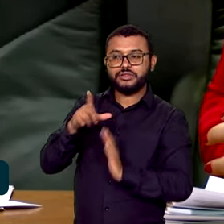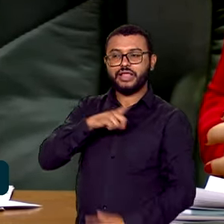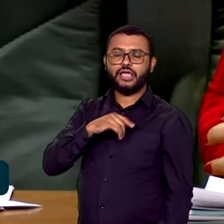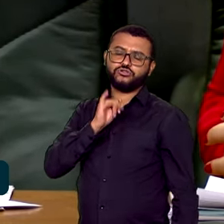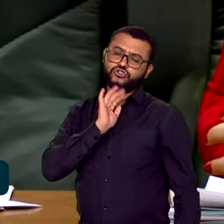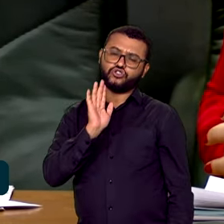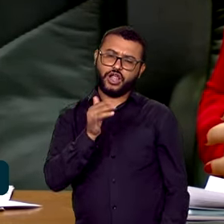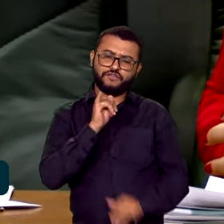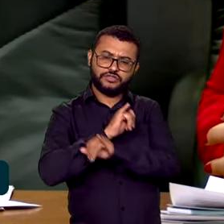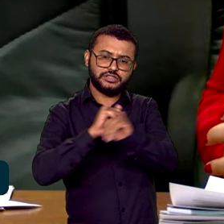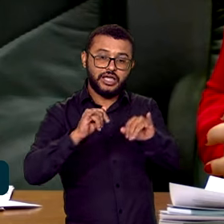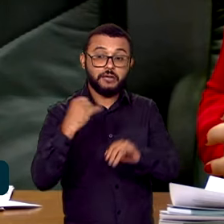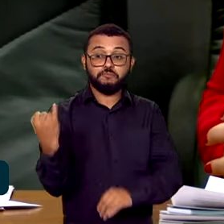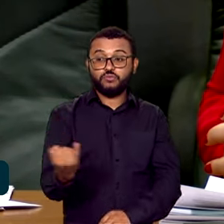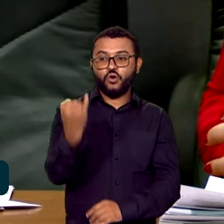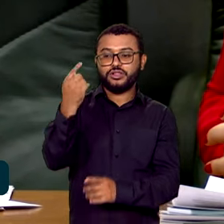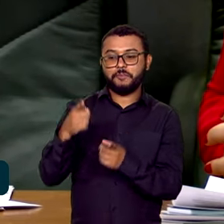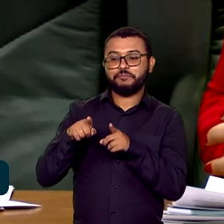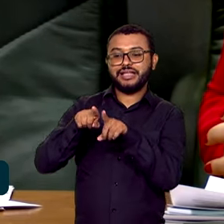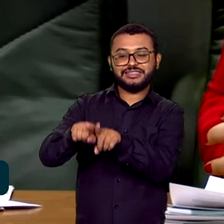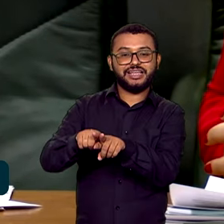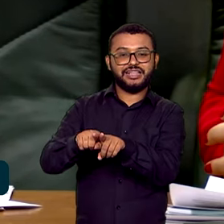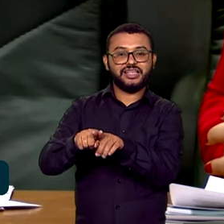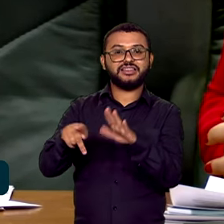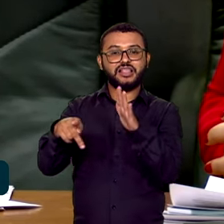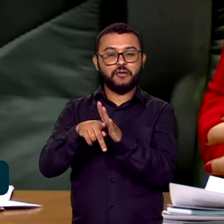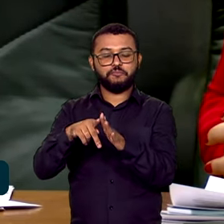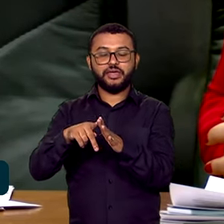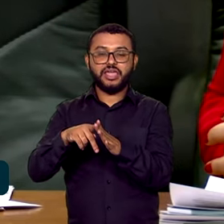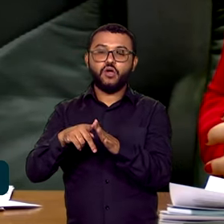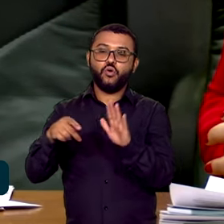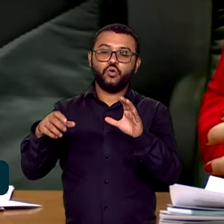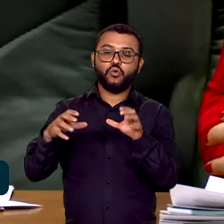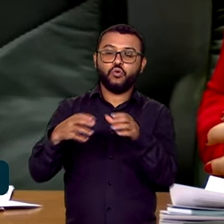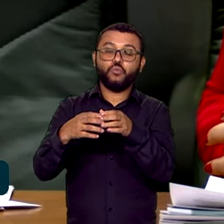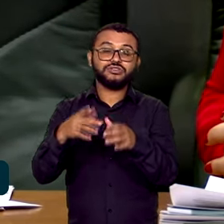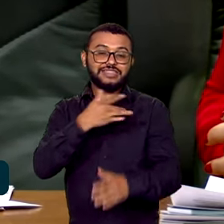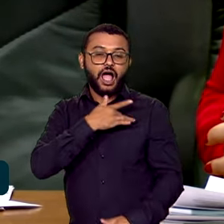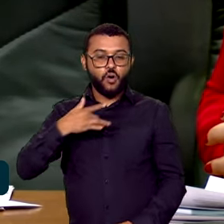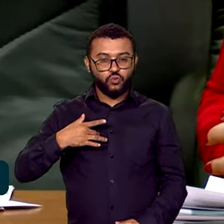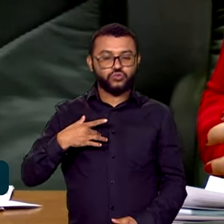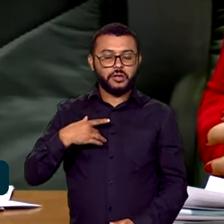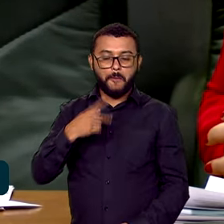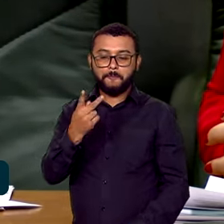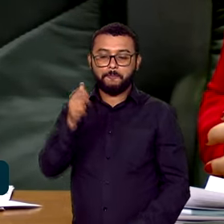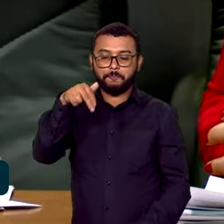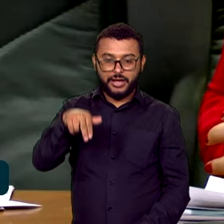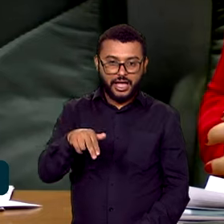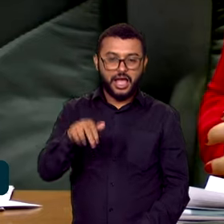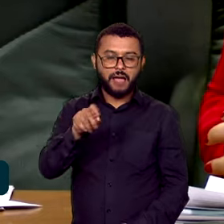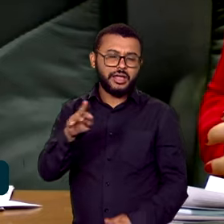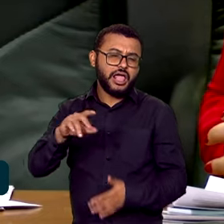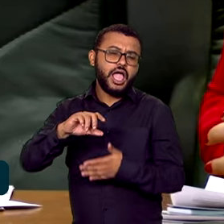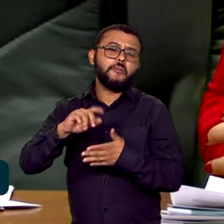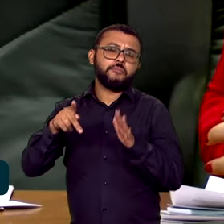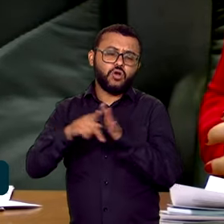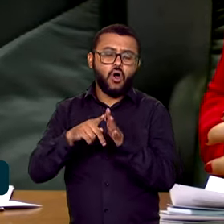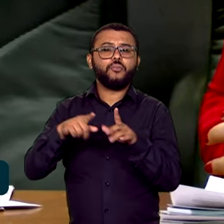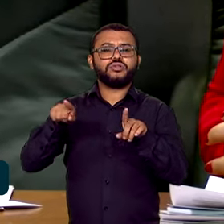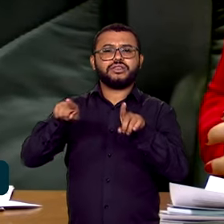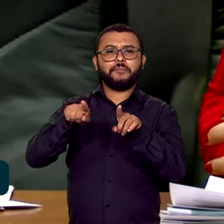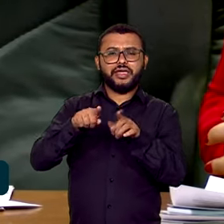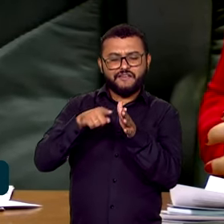eu disse, a importante parceria da Organização Pan-Americana de Saúde. E isso se aplica a vacinas, a testes